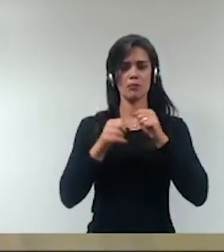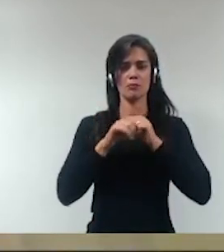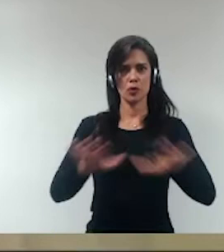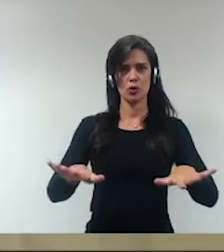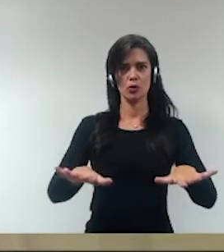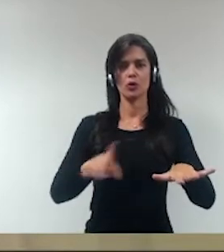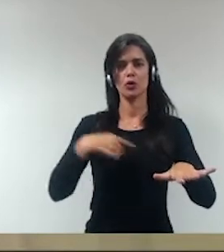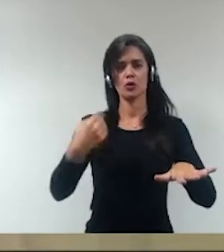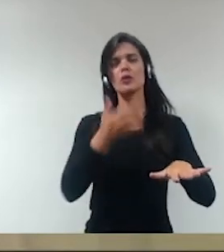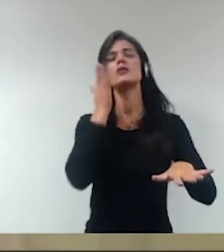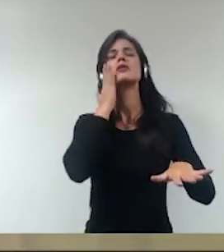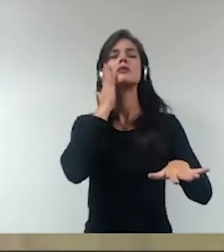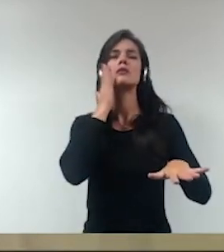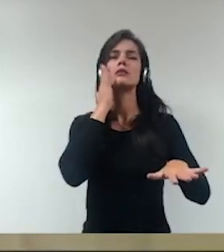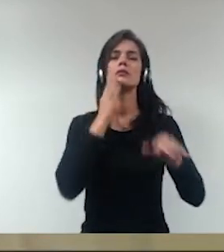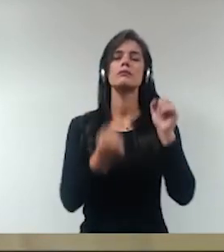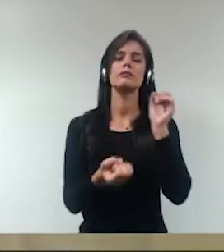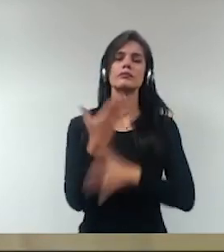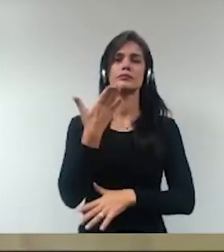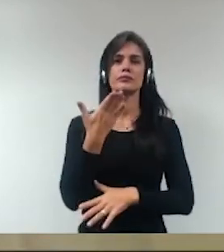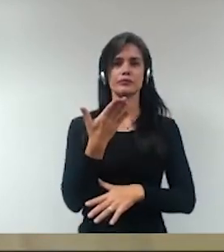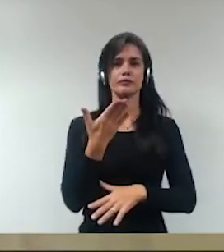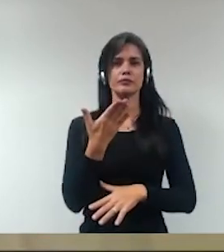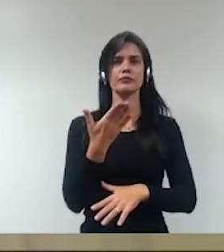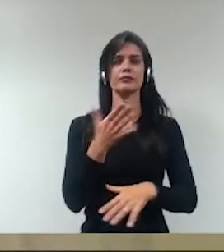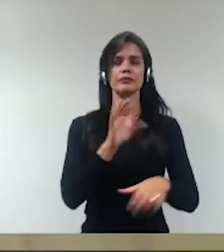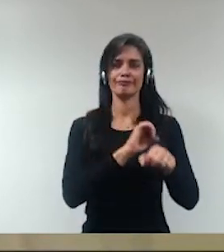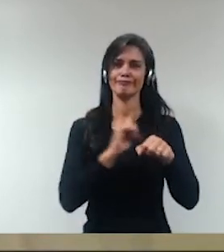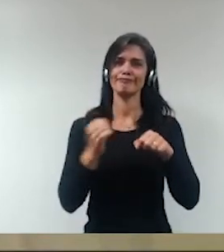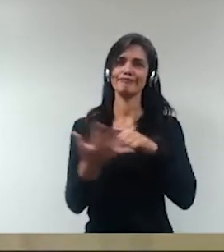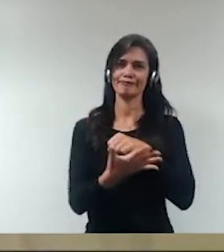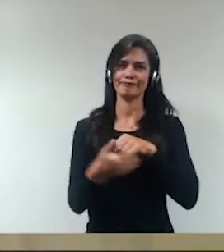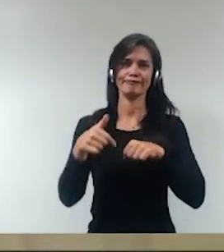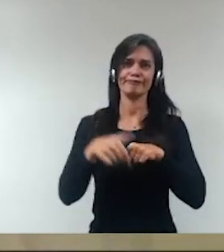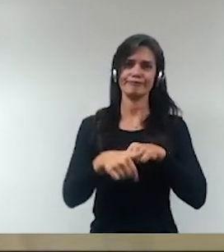sabemos, surgiu aí com a COVID, né,